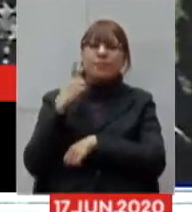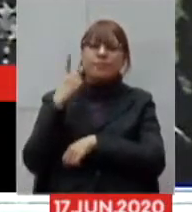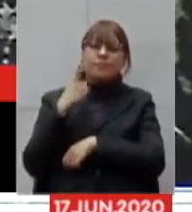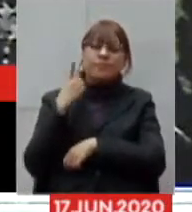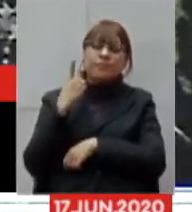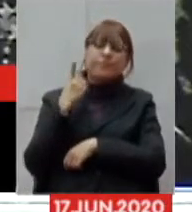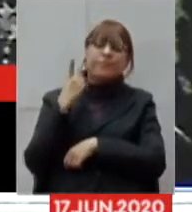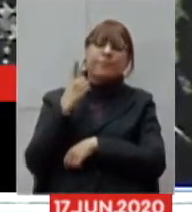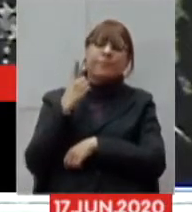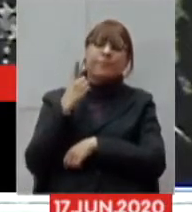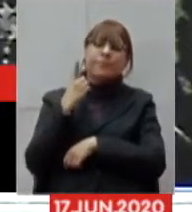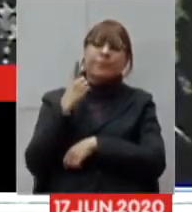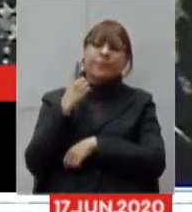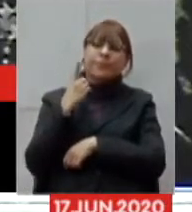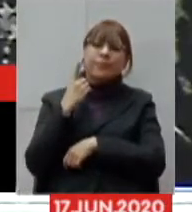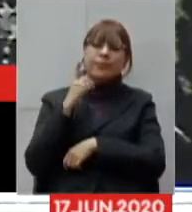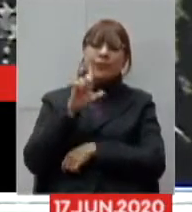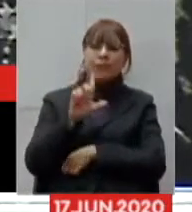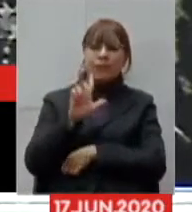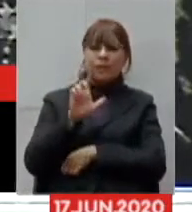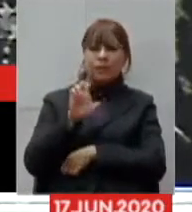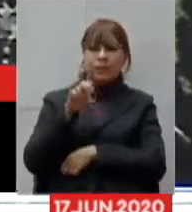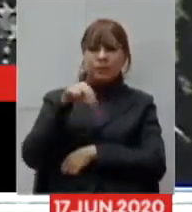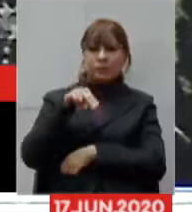deputada Leninha